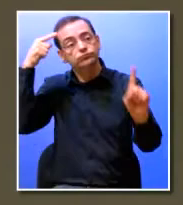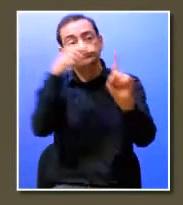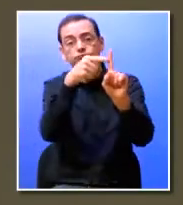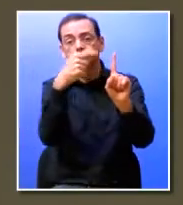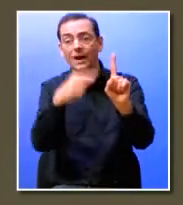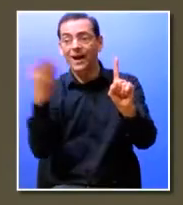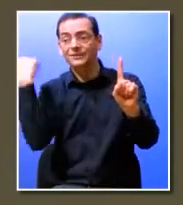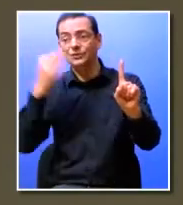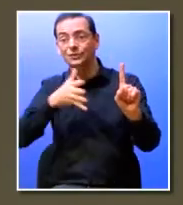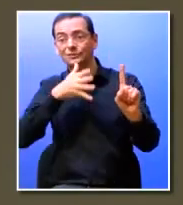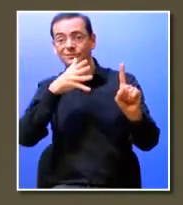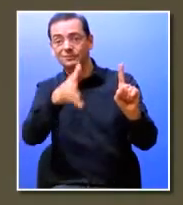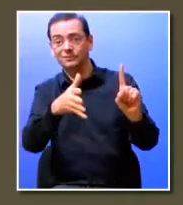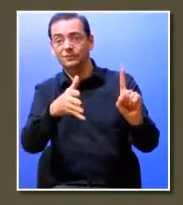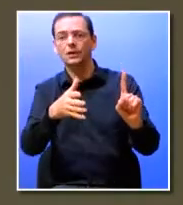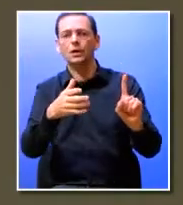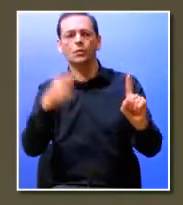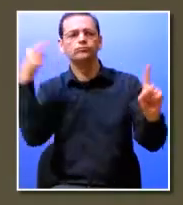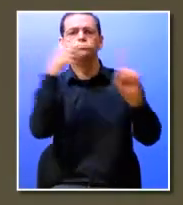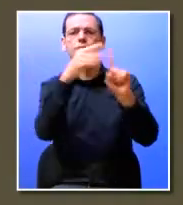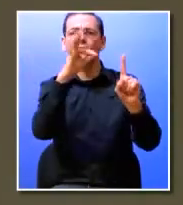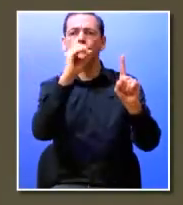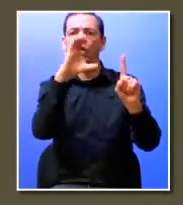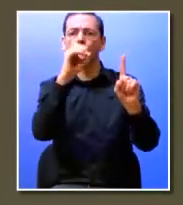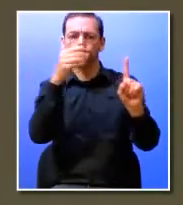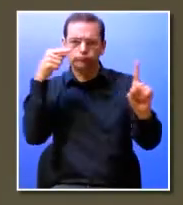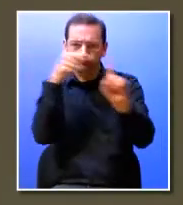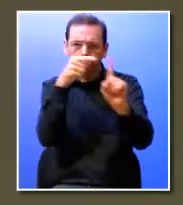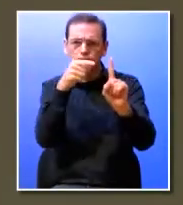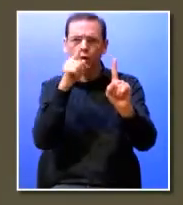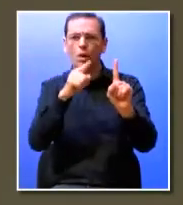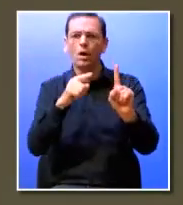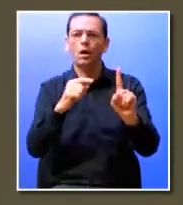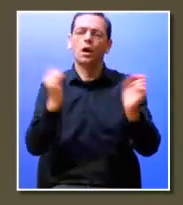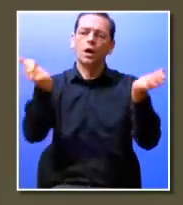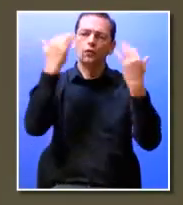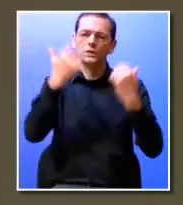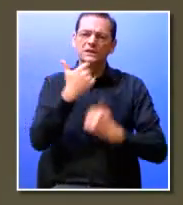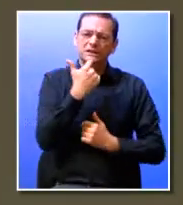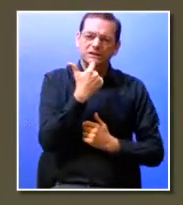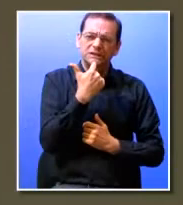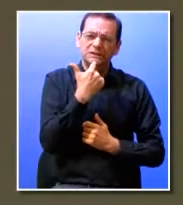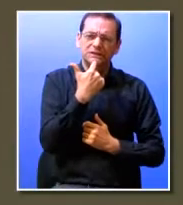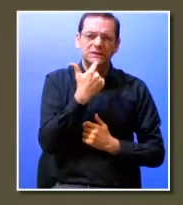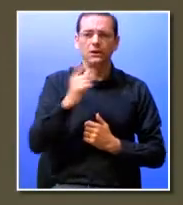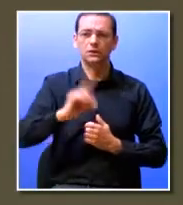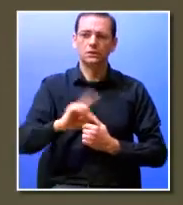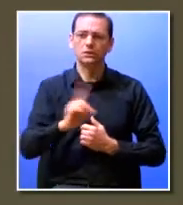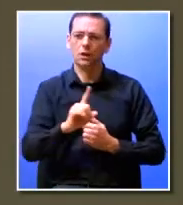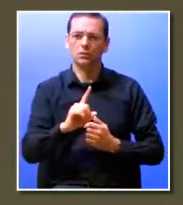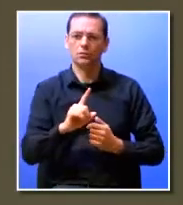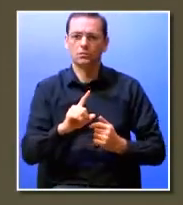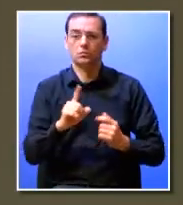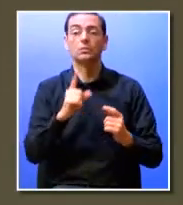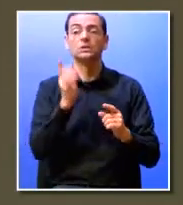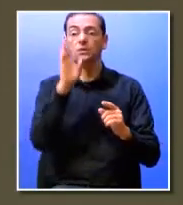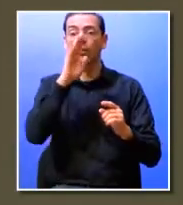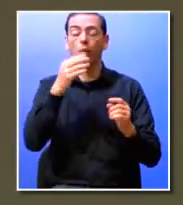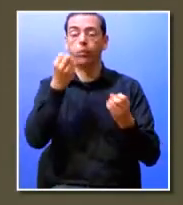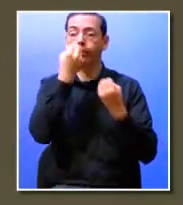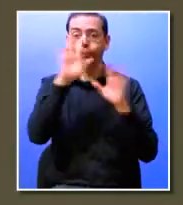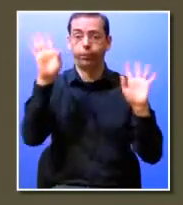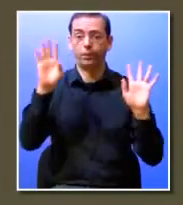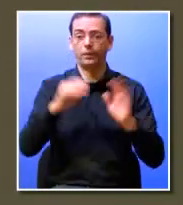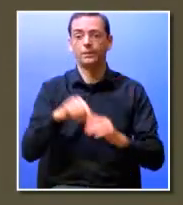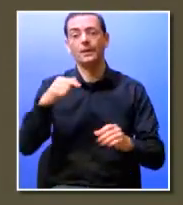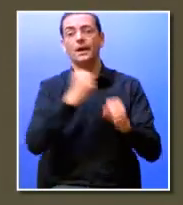desde o início o foco o é que nos vai permitir numa era em que há tanta informação realmente tirar alguma rentabilidade da mesma posto isto sendo